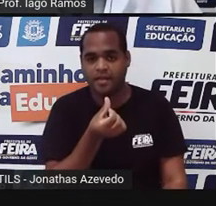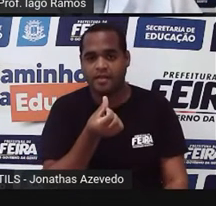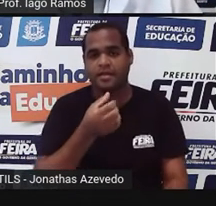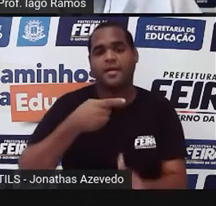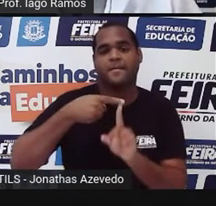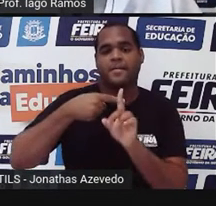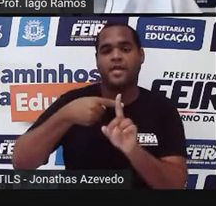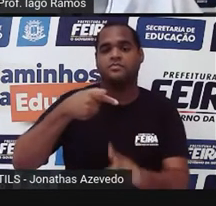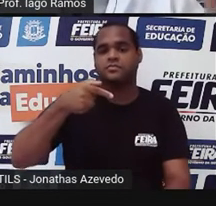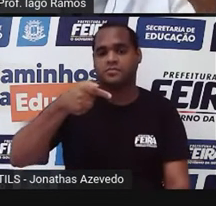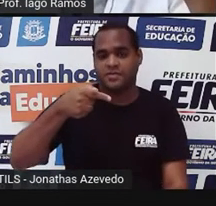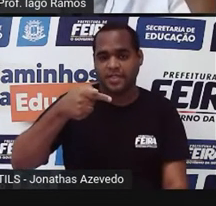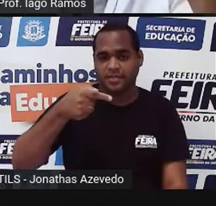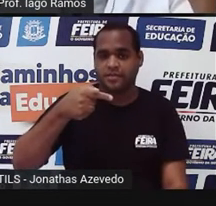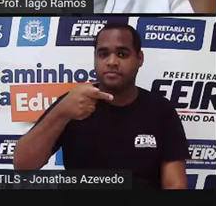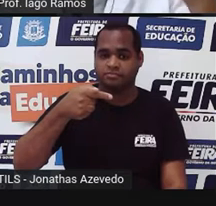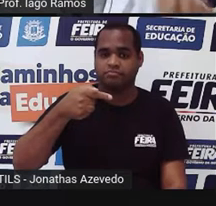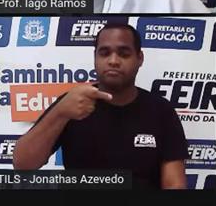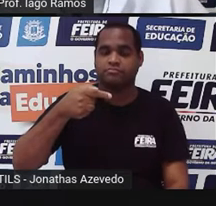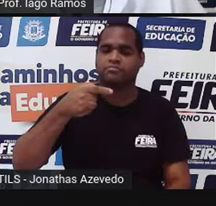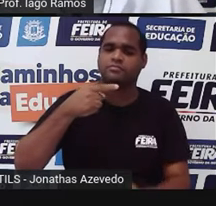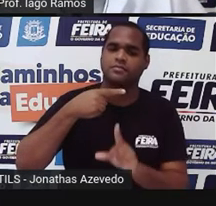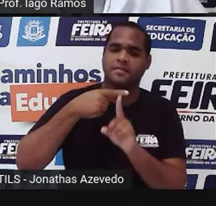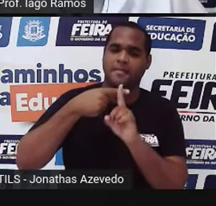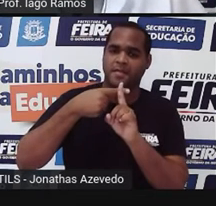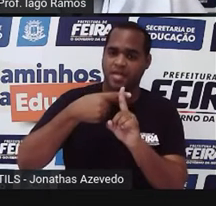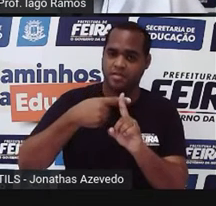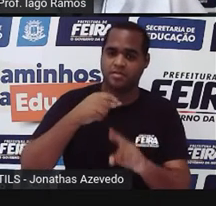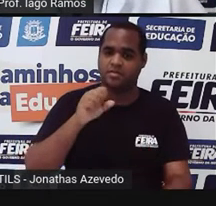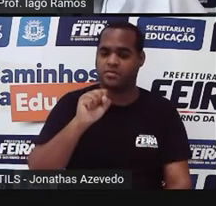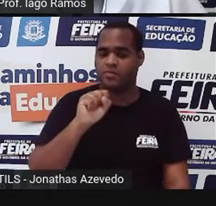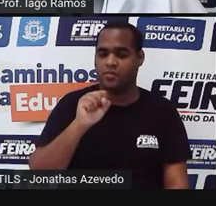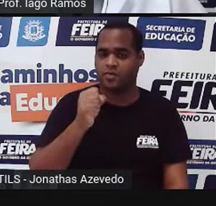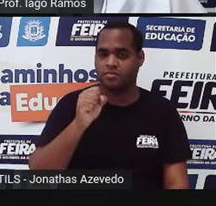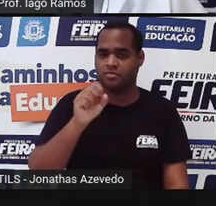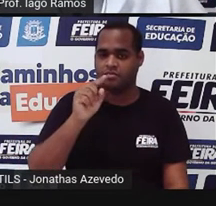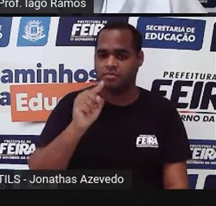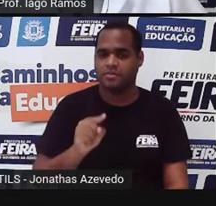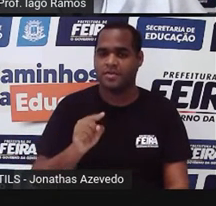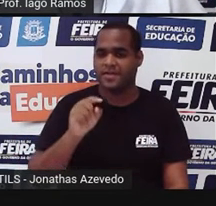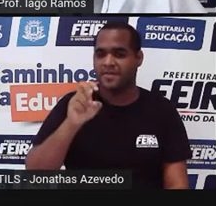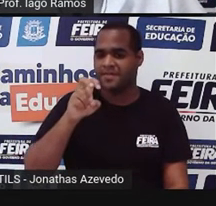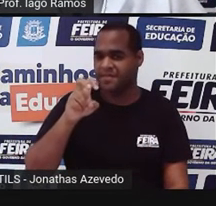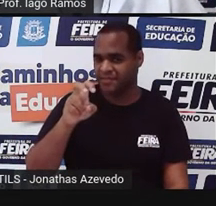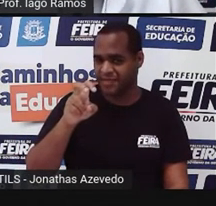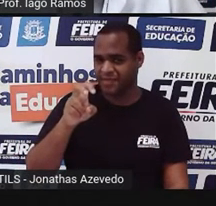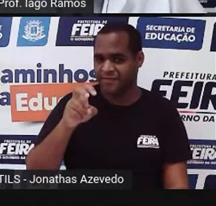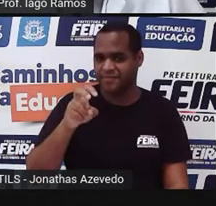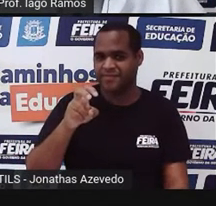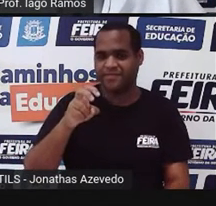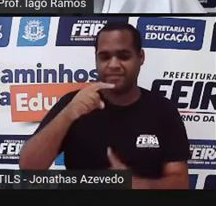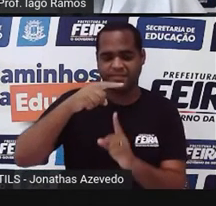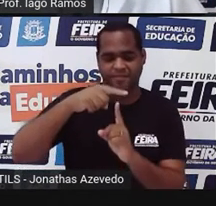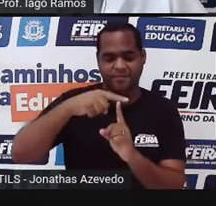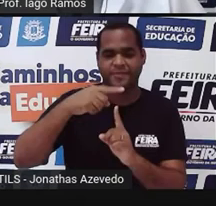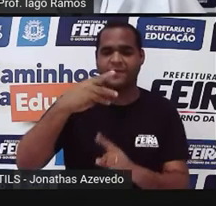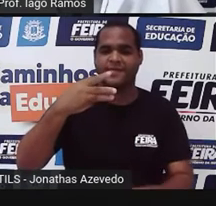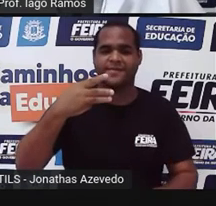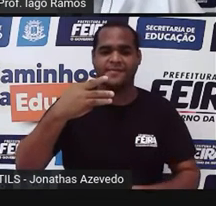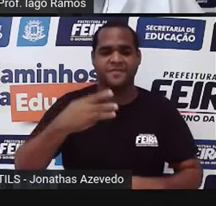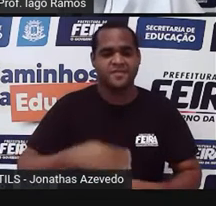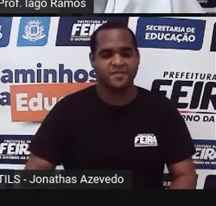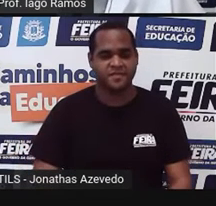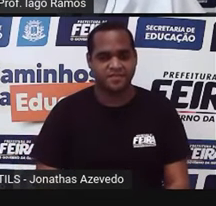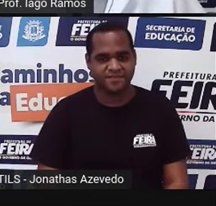sua nota 7 da segunda unidade, mais a sua nota 8,5 da terceira